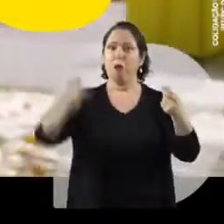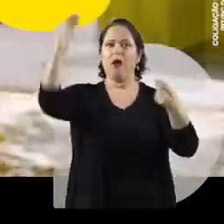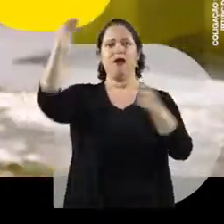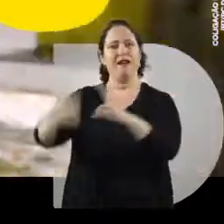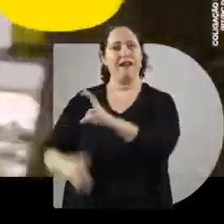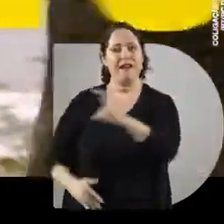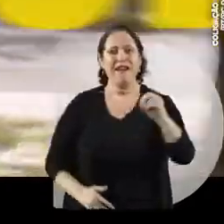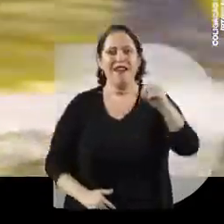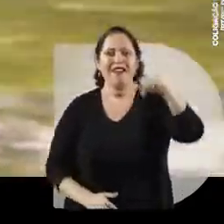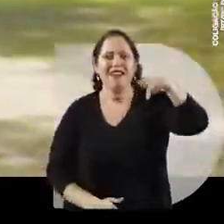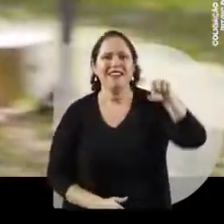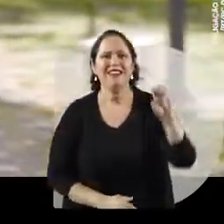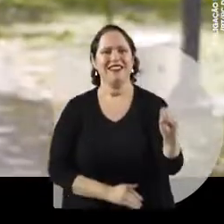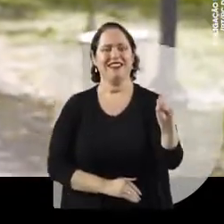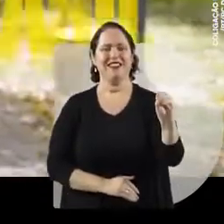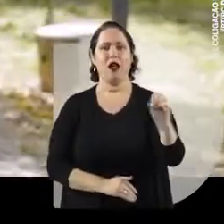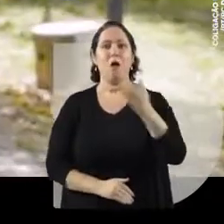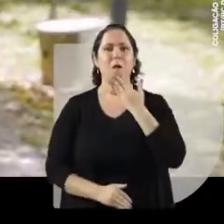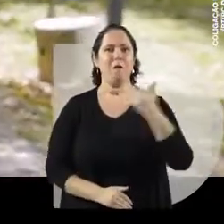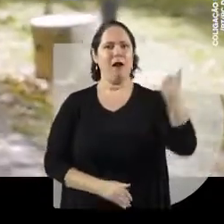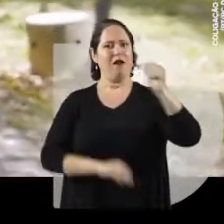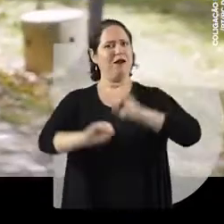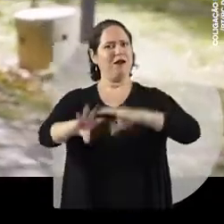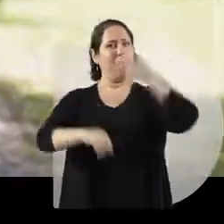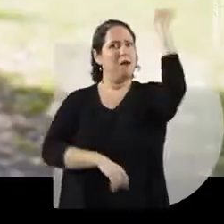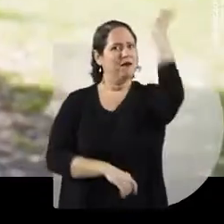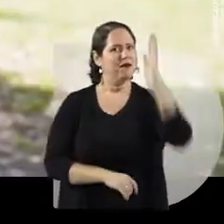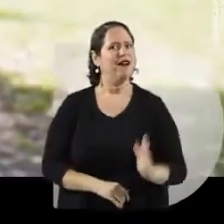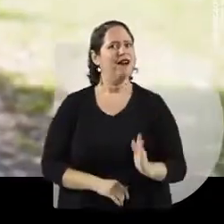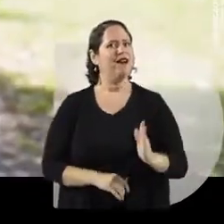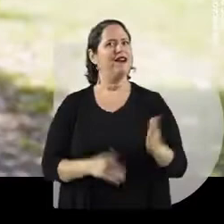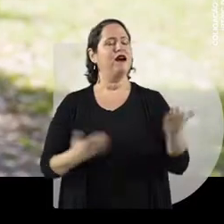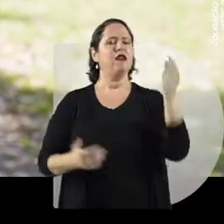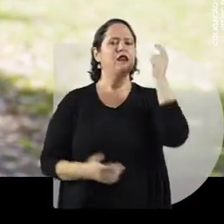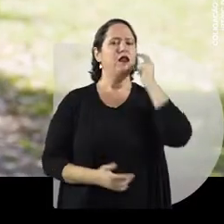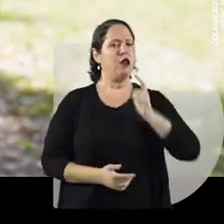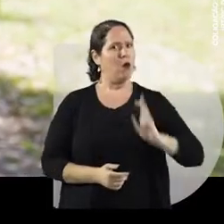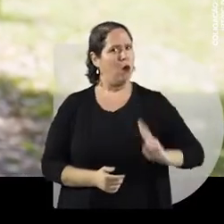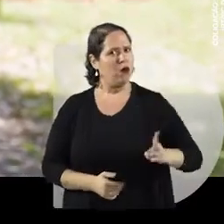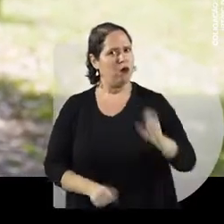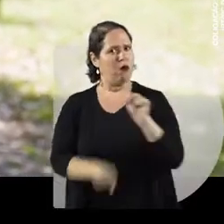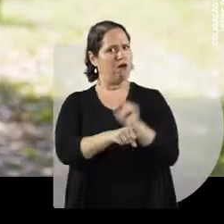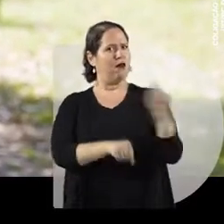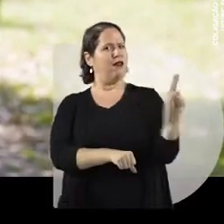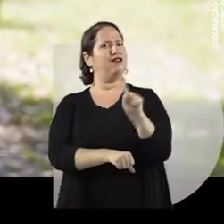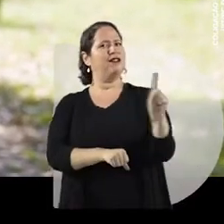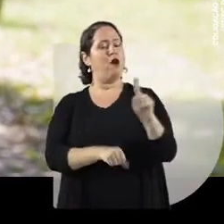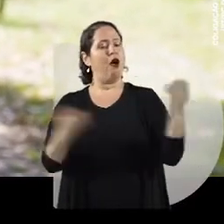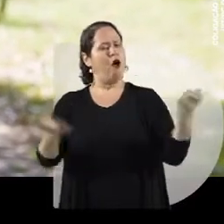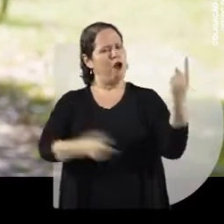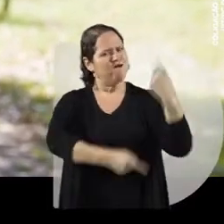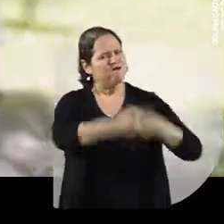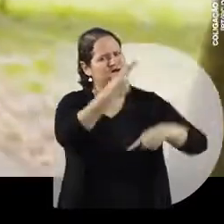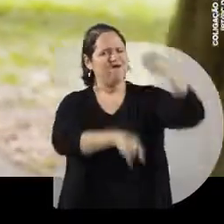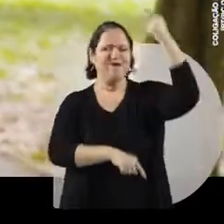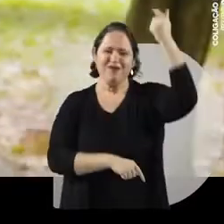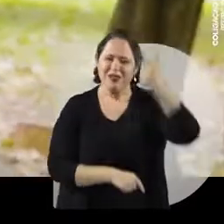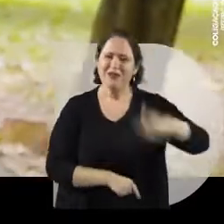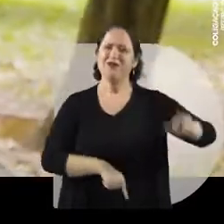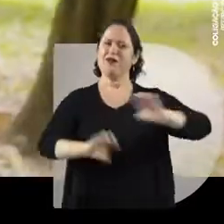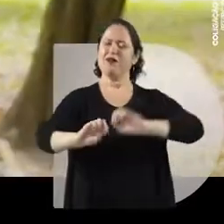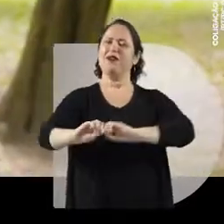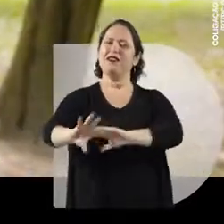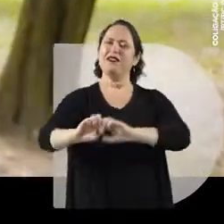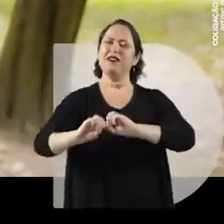570. E um dos melhores ensinos do Brasil. Mas Danilo não para. Agora ele vai revolucionar de novo a